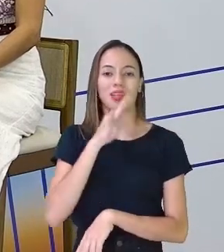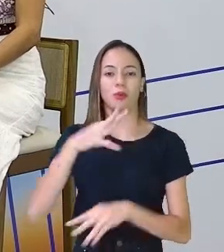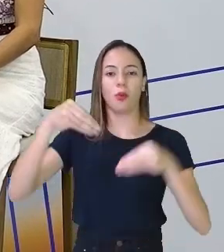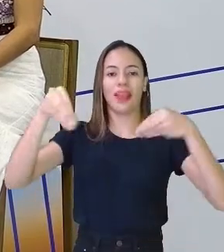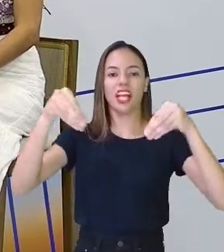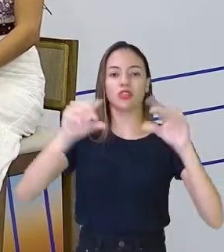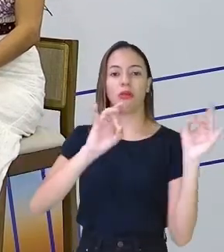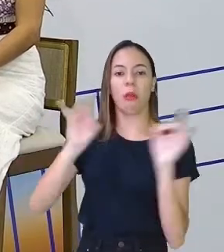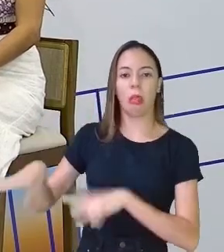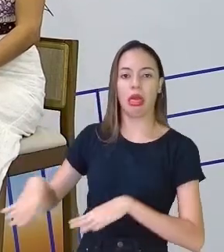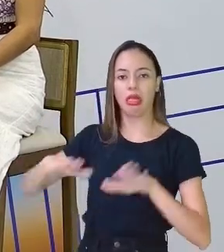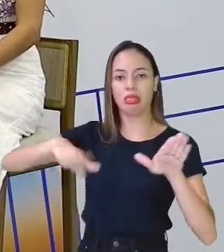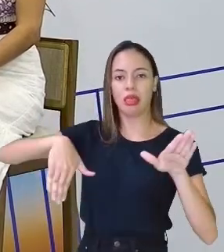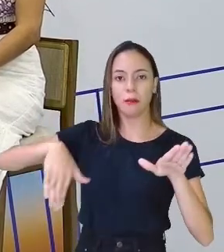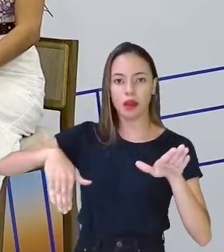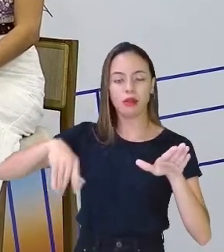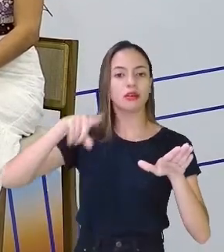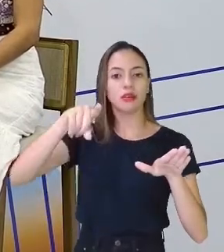na praia,